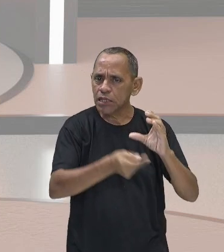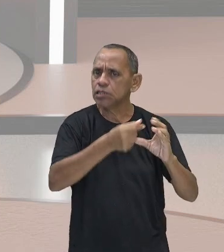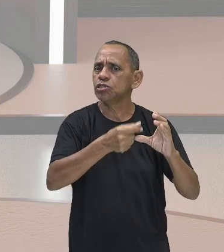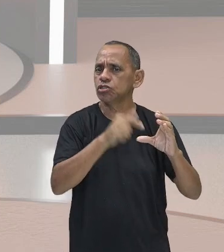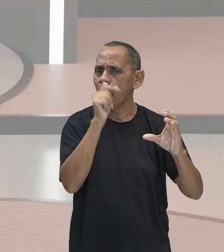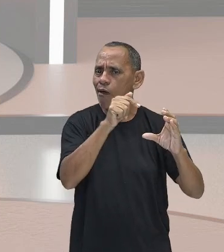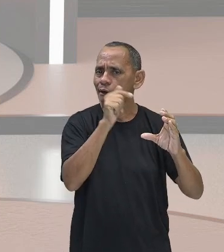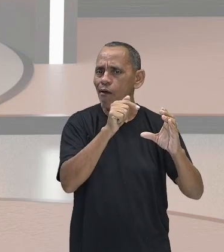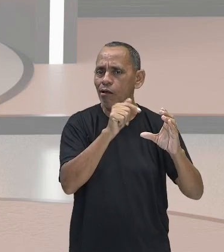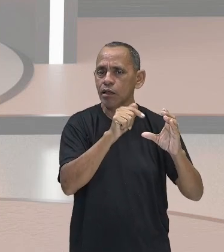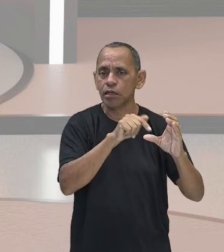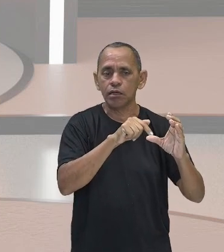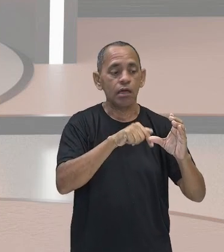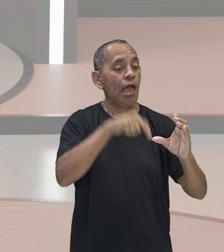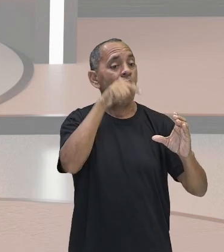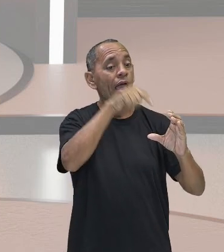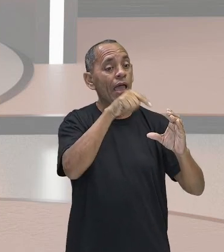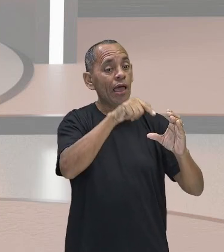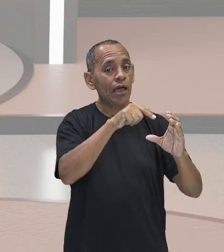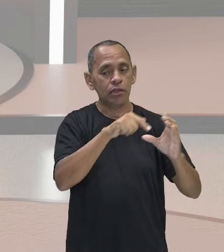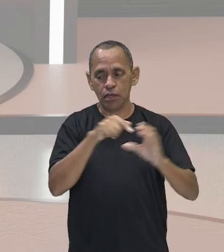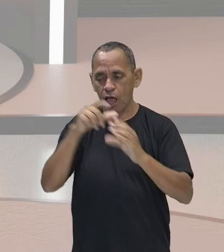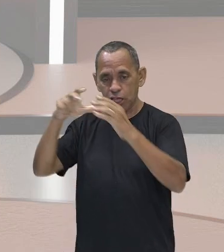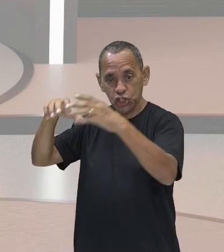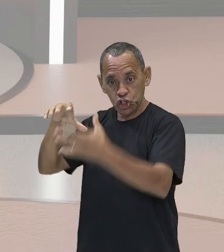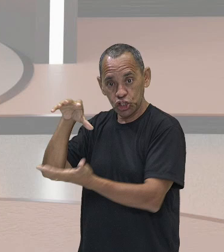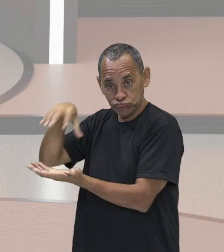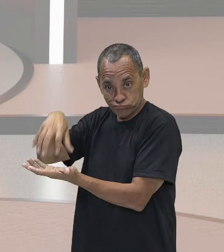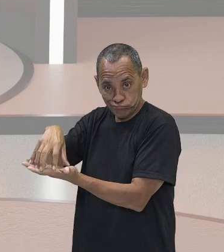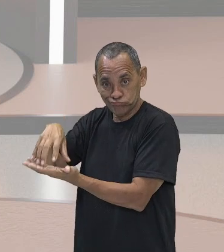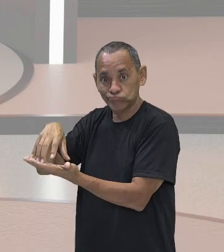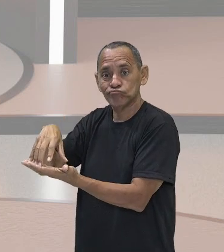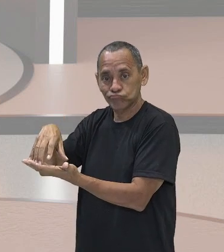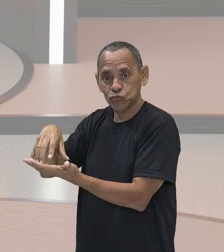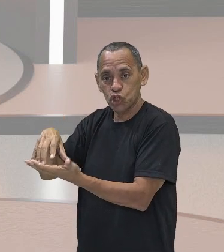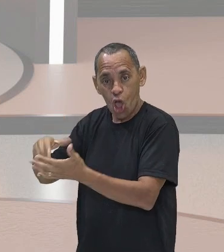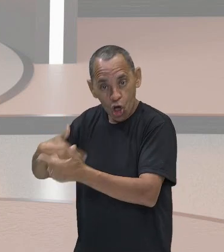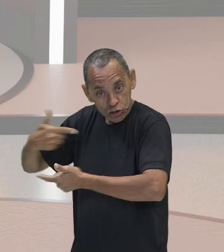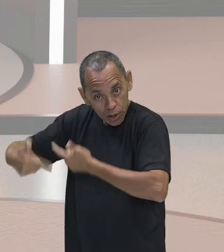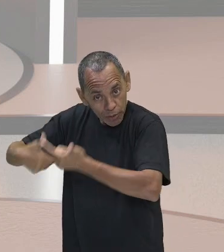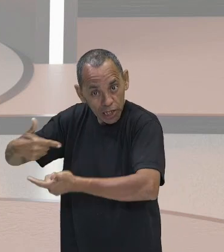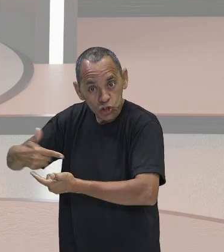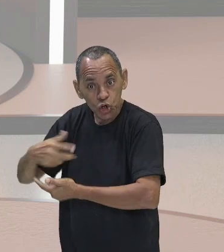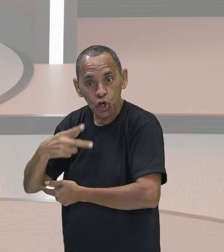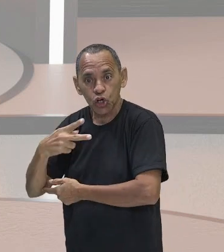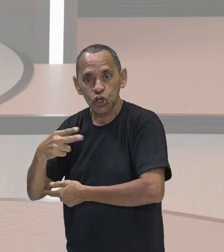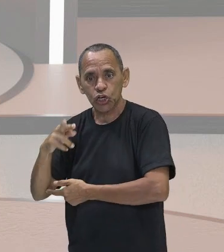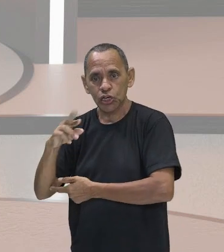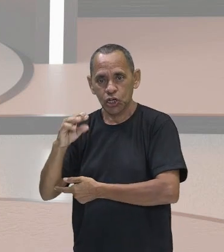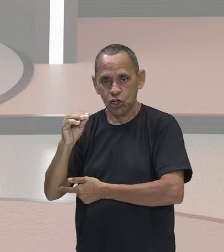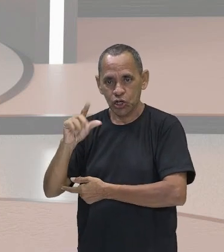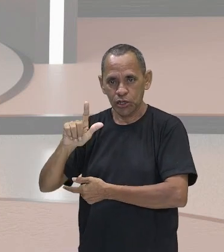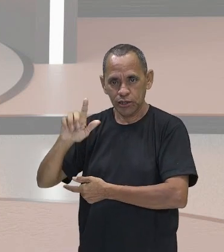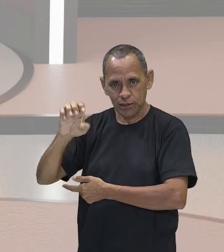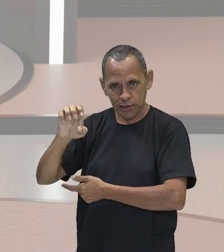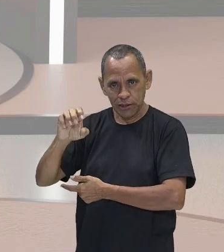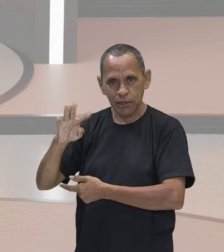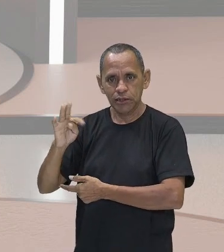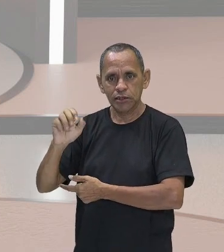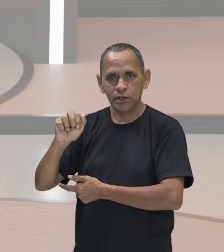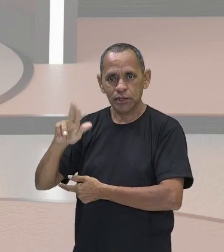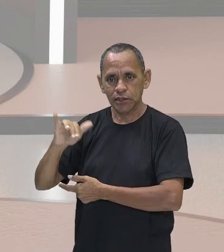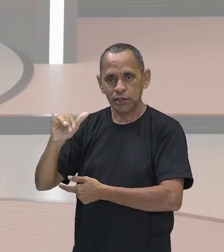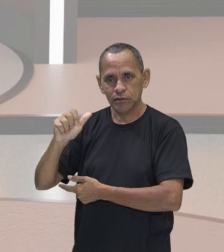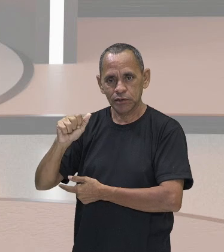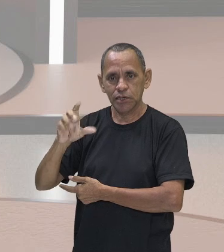funcionário que não possui nada além da capacidade de trabalhar é o proletariado, é o trabalhador. Então, a gente vê